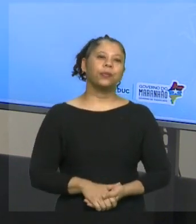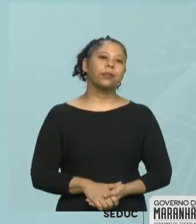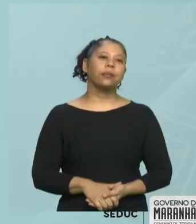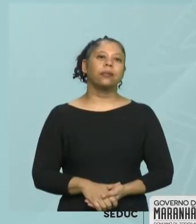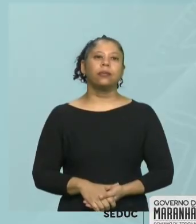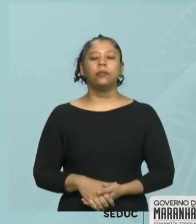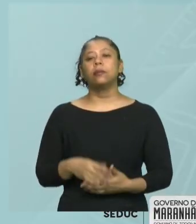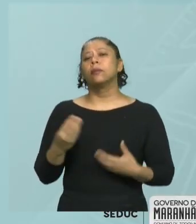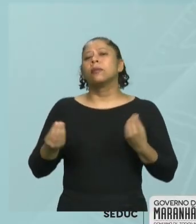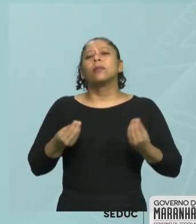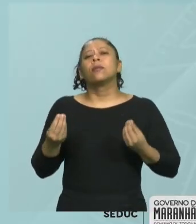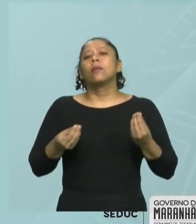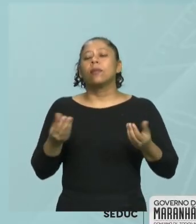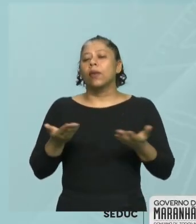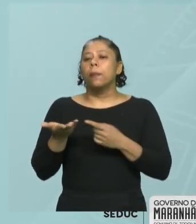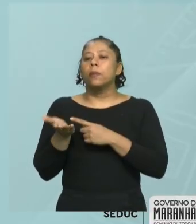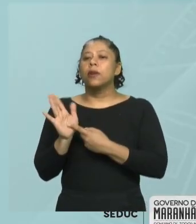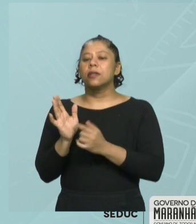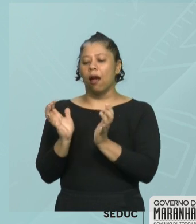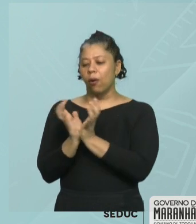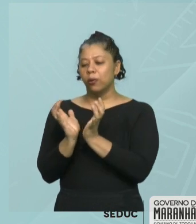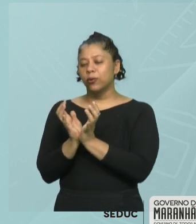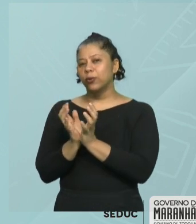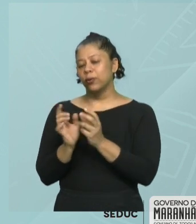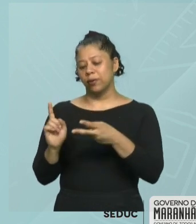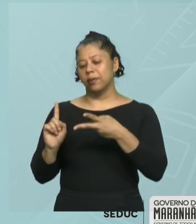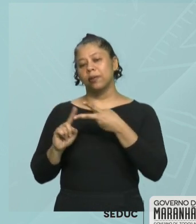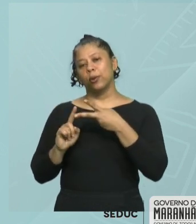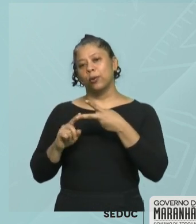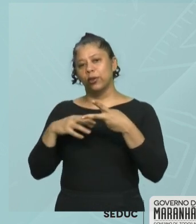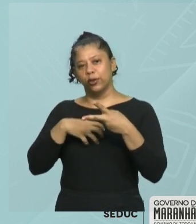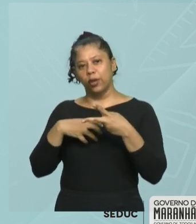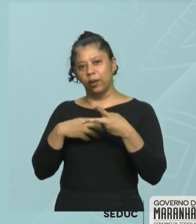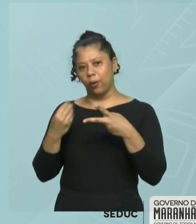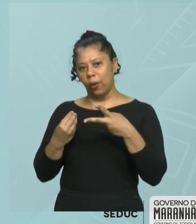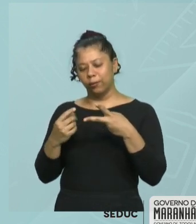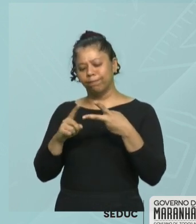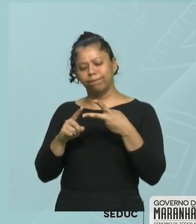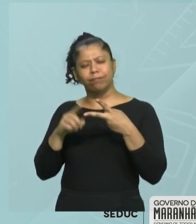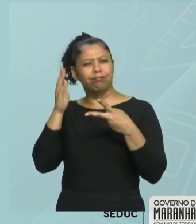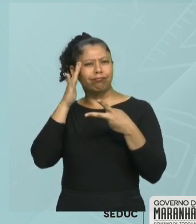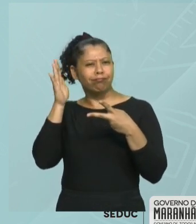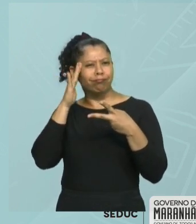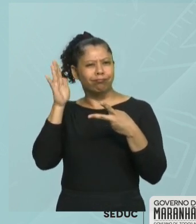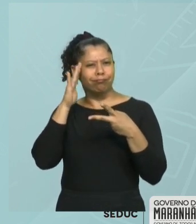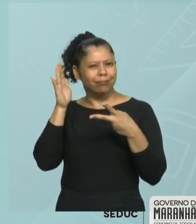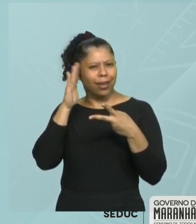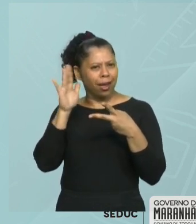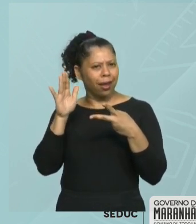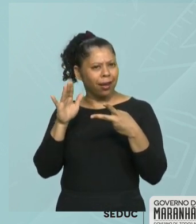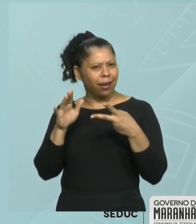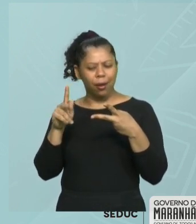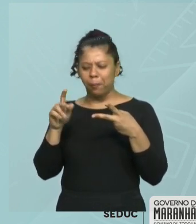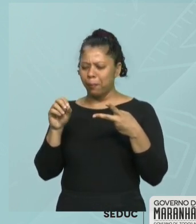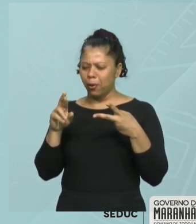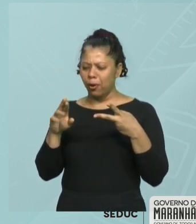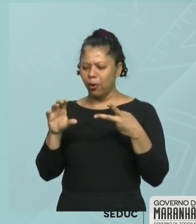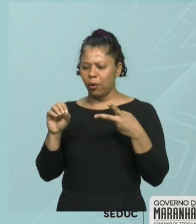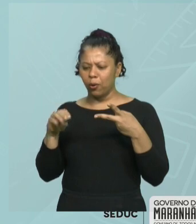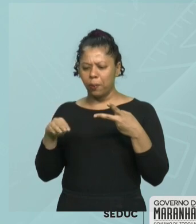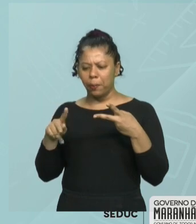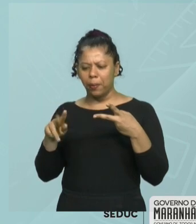Como representar o conjunto agora da segunda forma? Por compreensão. Olha só, ao invés de